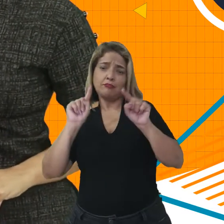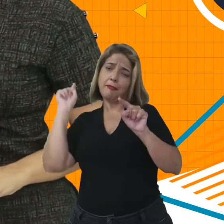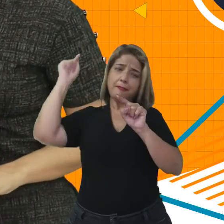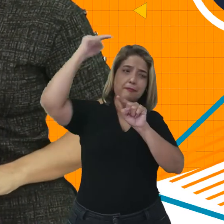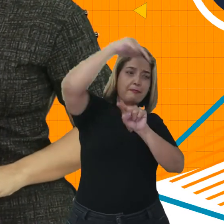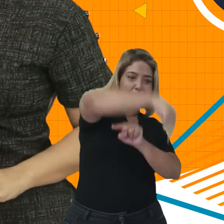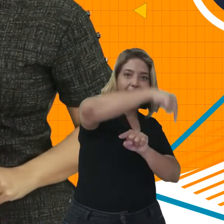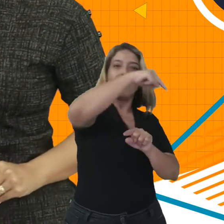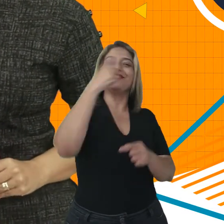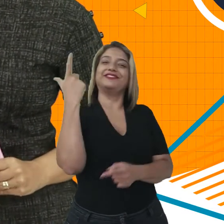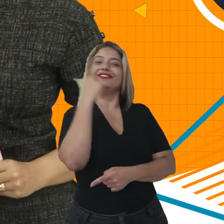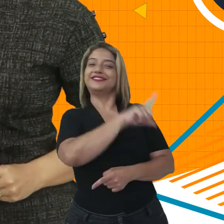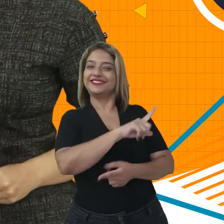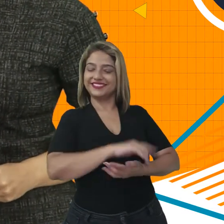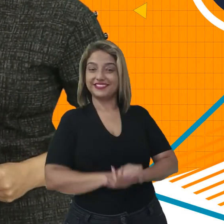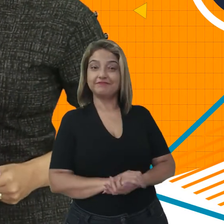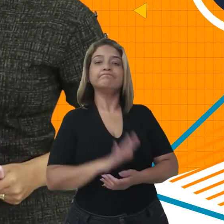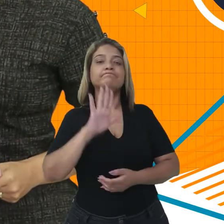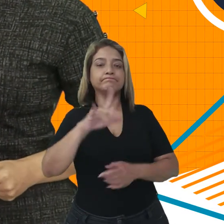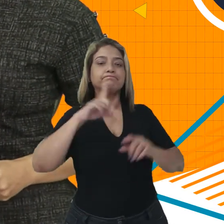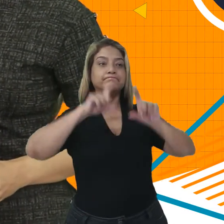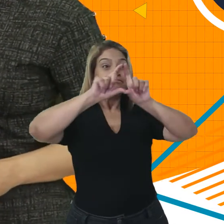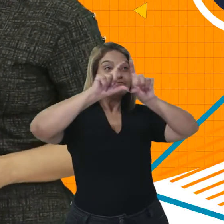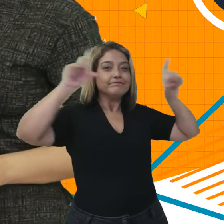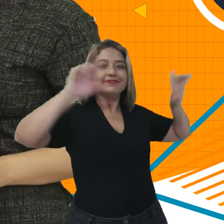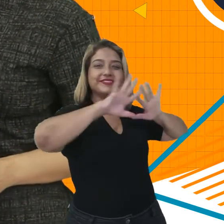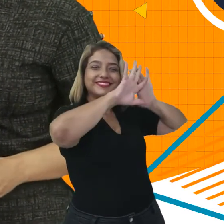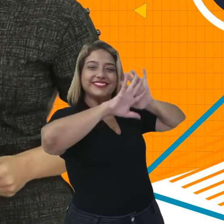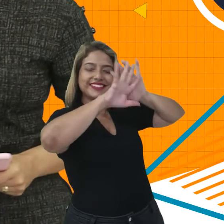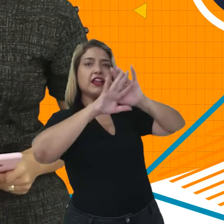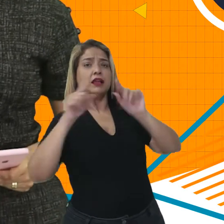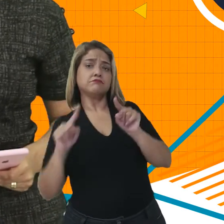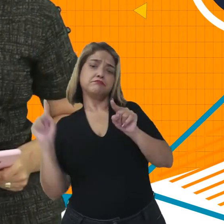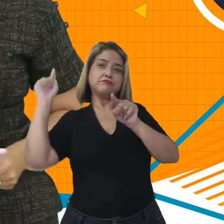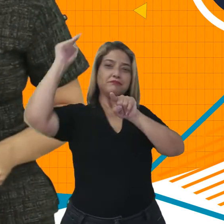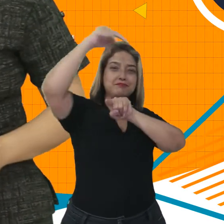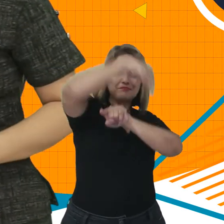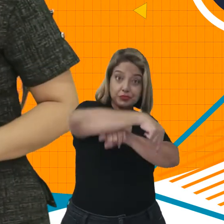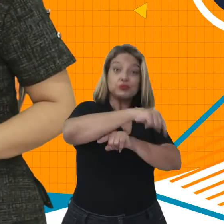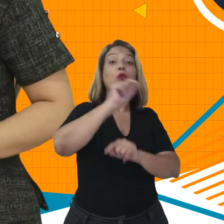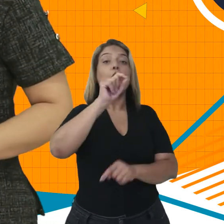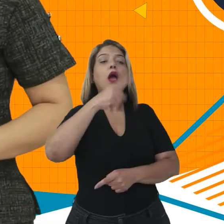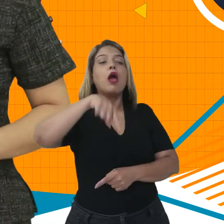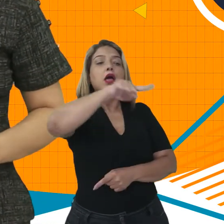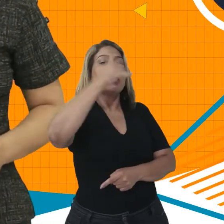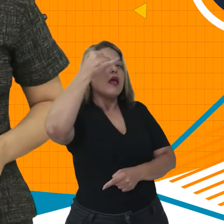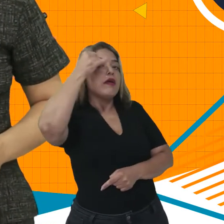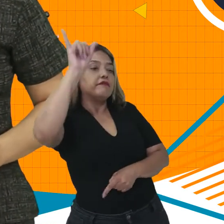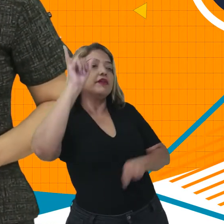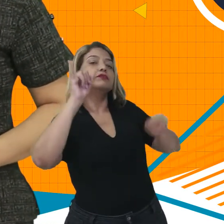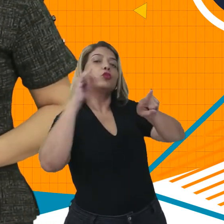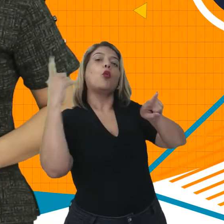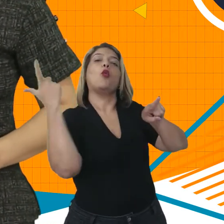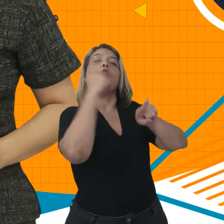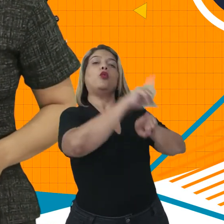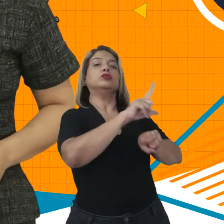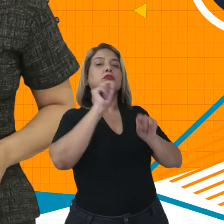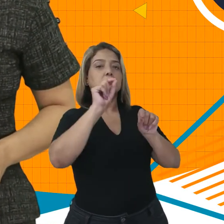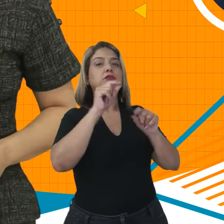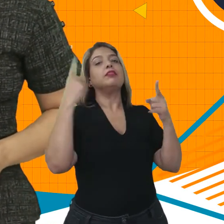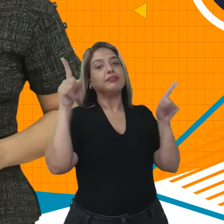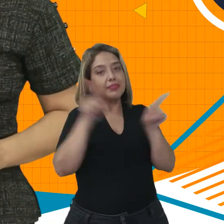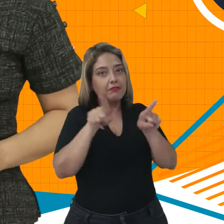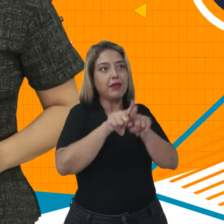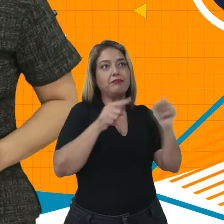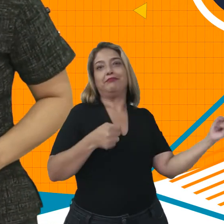quadra adversária, passando por cima da rede, ao mesmo tempo que se evita que os adversários consigam